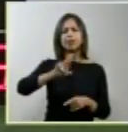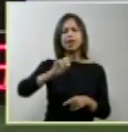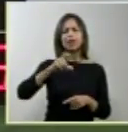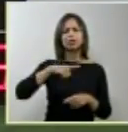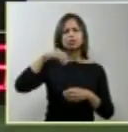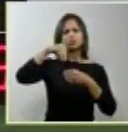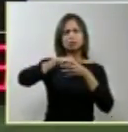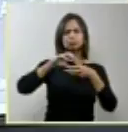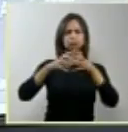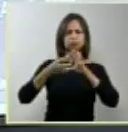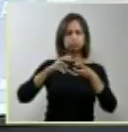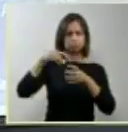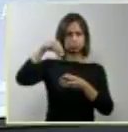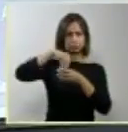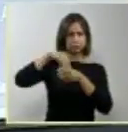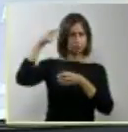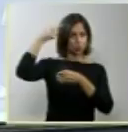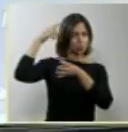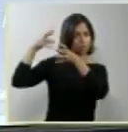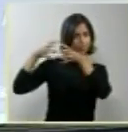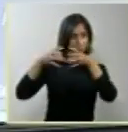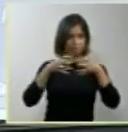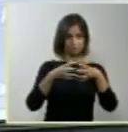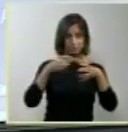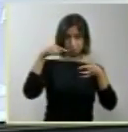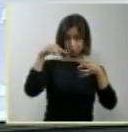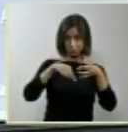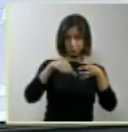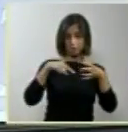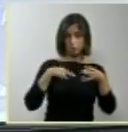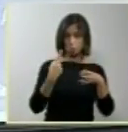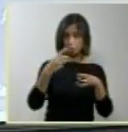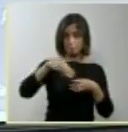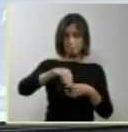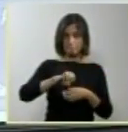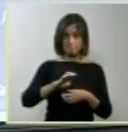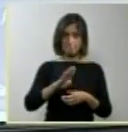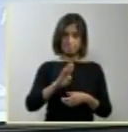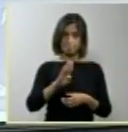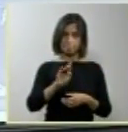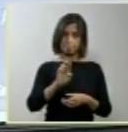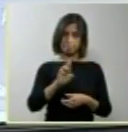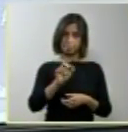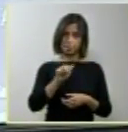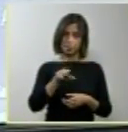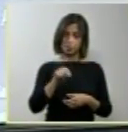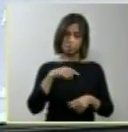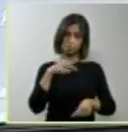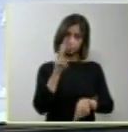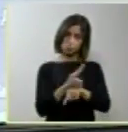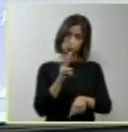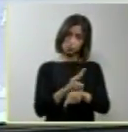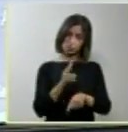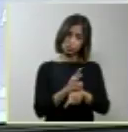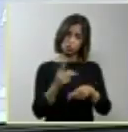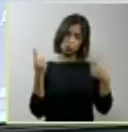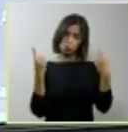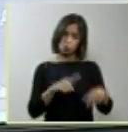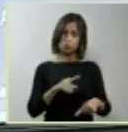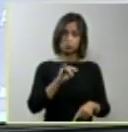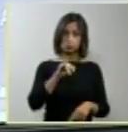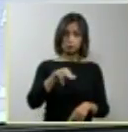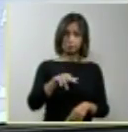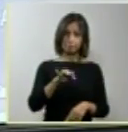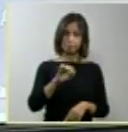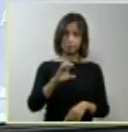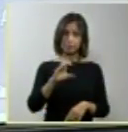resquício do cérebro, e esta membrana protege contra a infecção. É por isso que